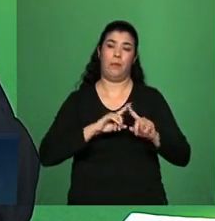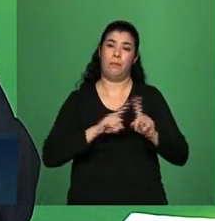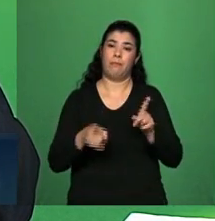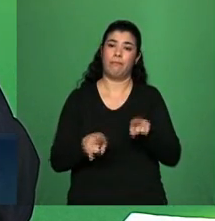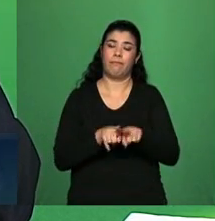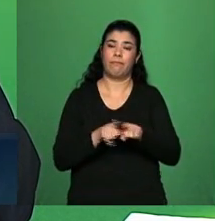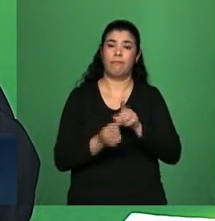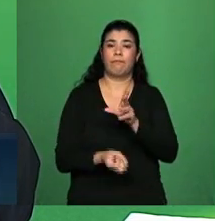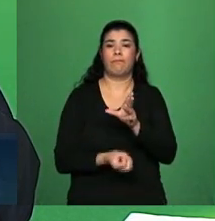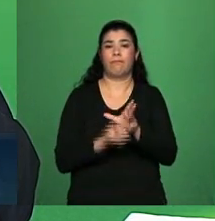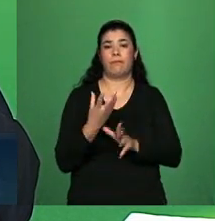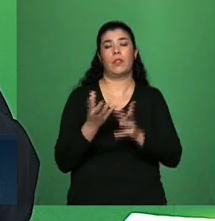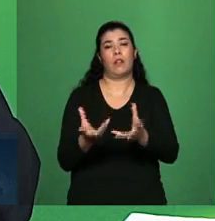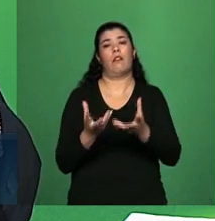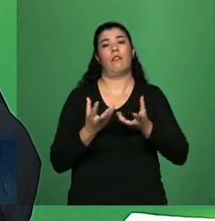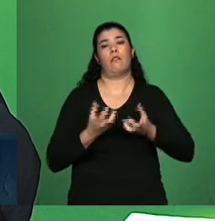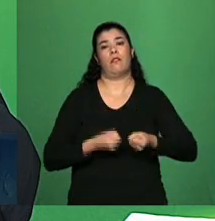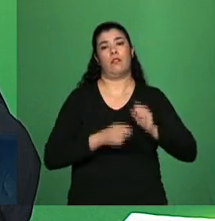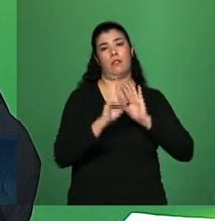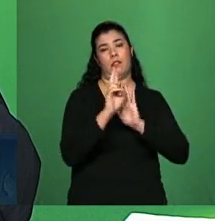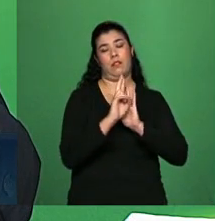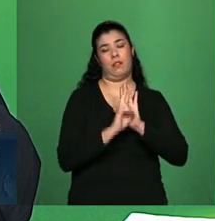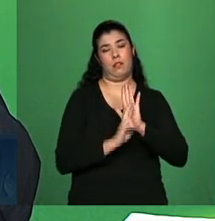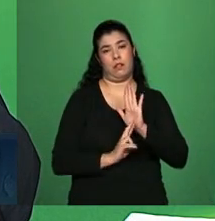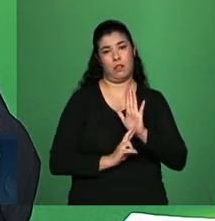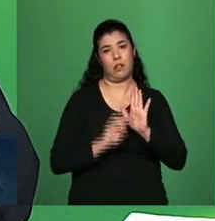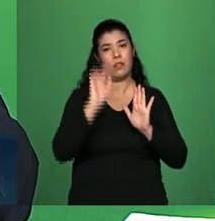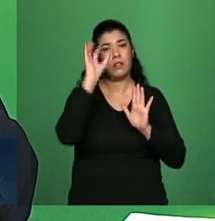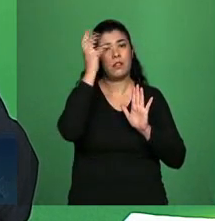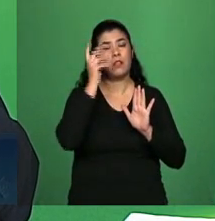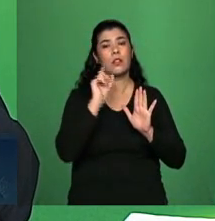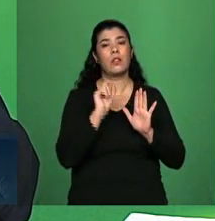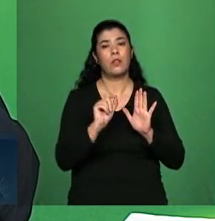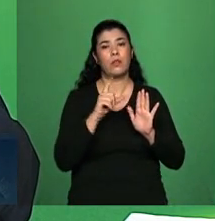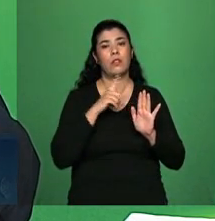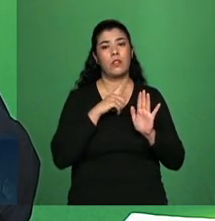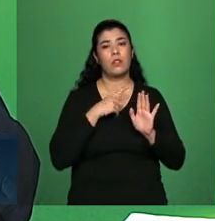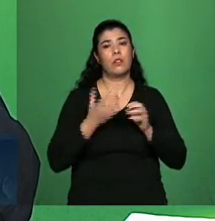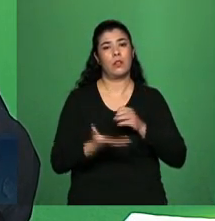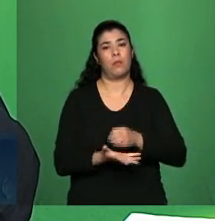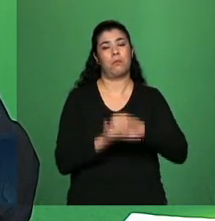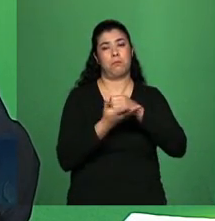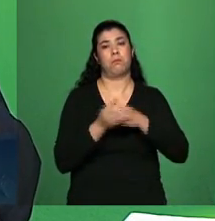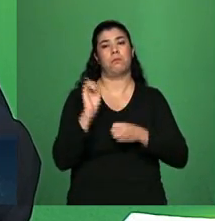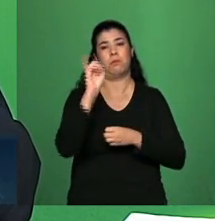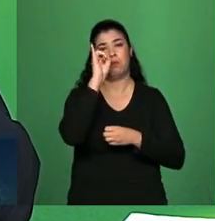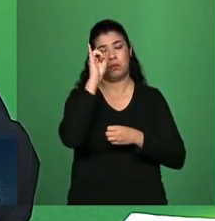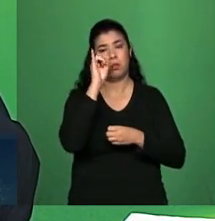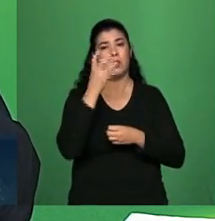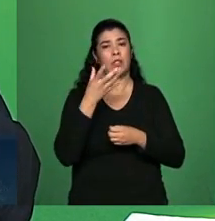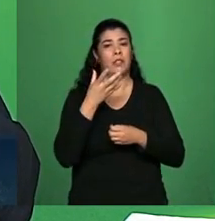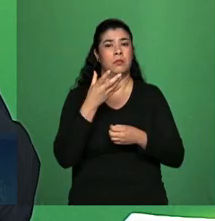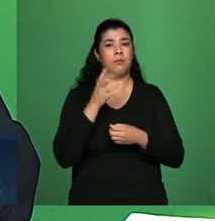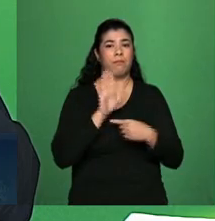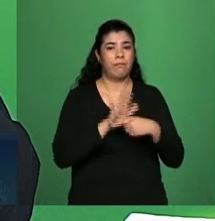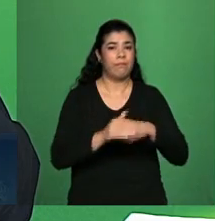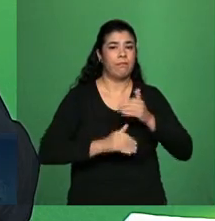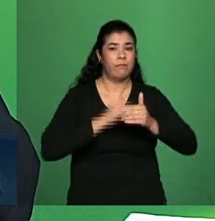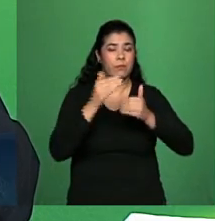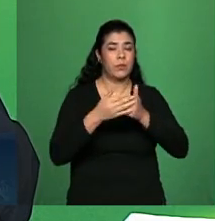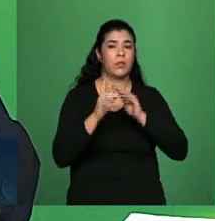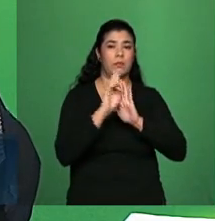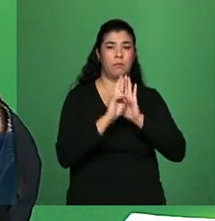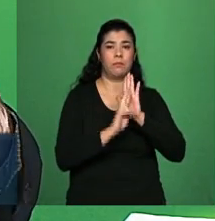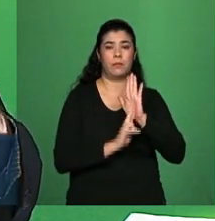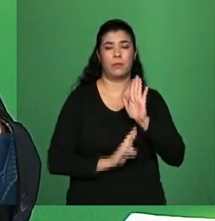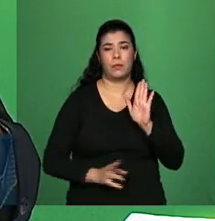cria, ela permite que essa regra que o Congresso definiu seja sustentável. E, na verdade, ela dá mais fôlego a essa regra